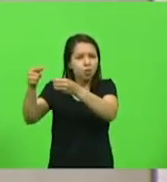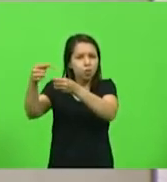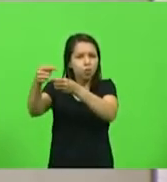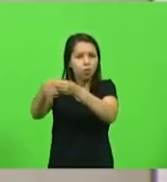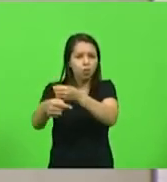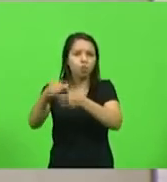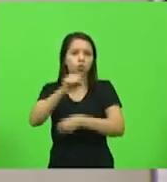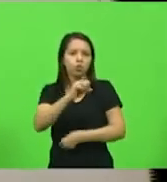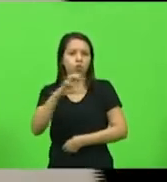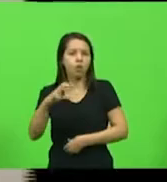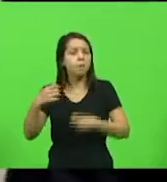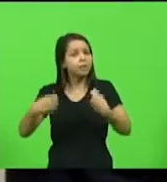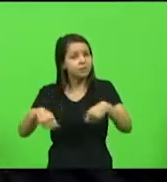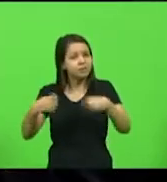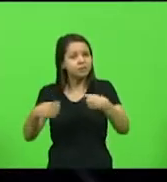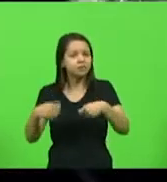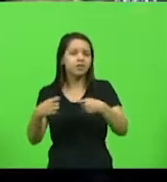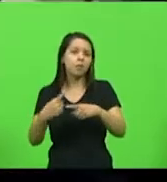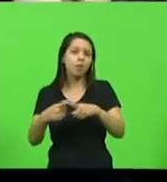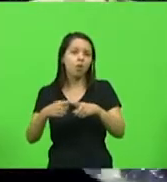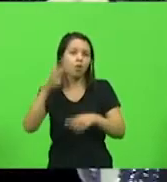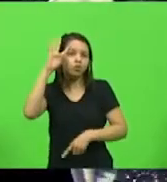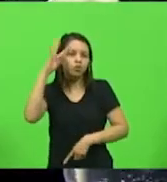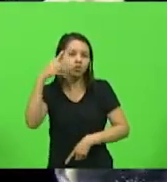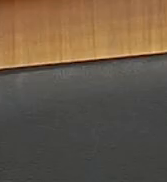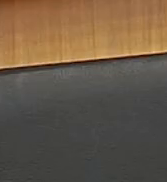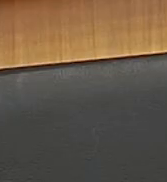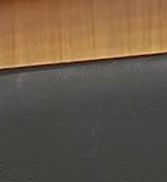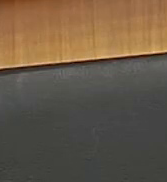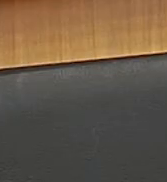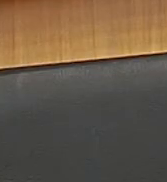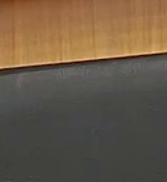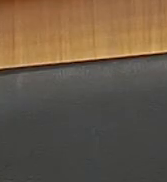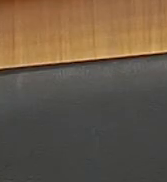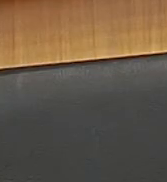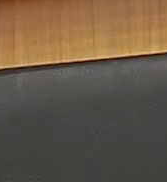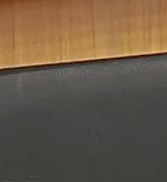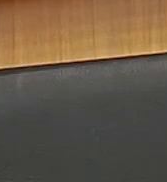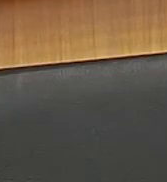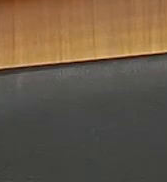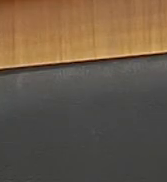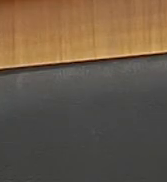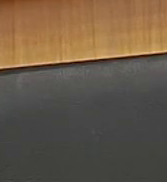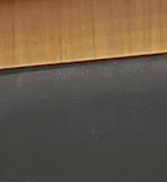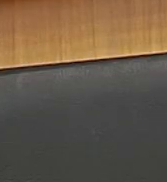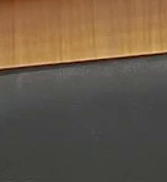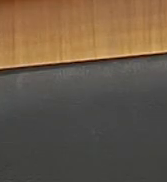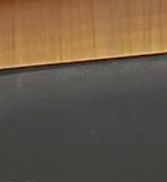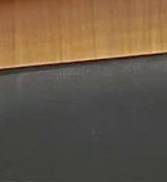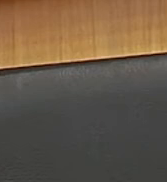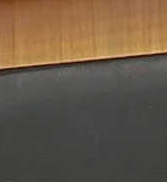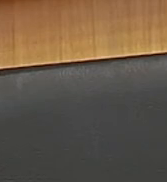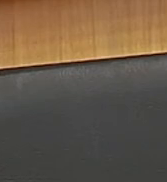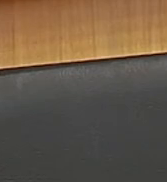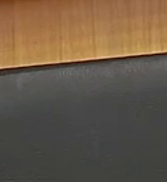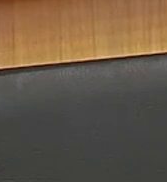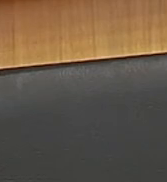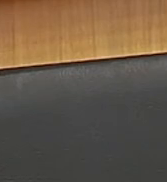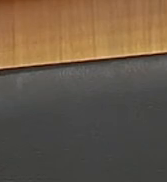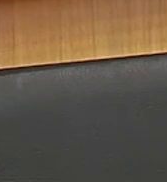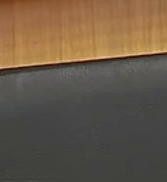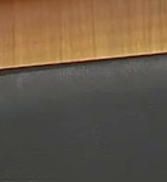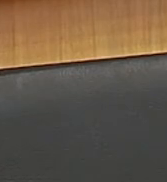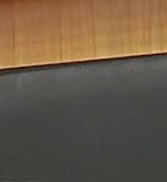é positivo na vida do catarinense. Nadal comemorou o pagamento das emendas parlamentares